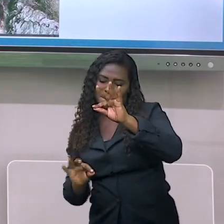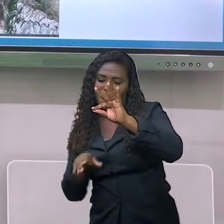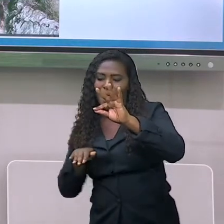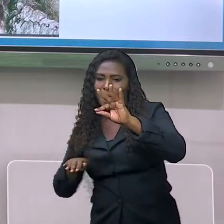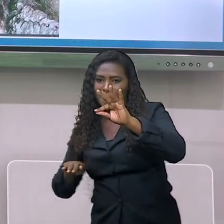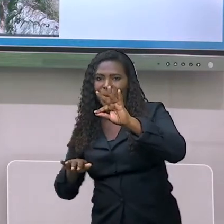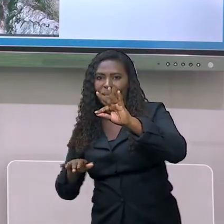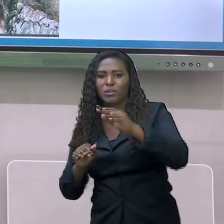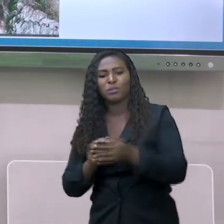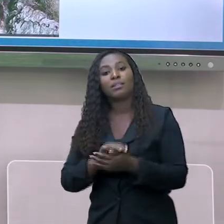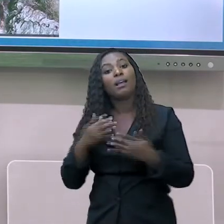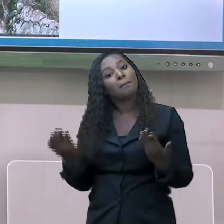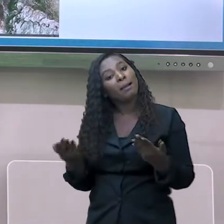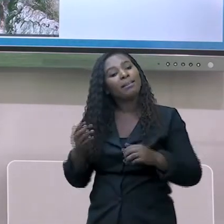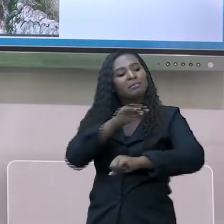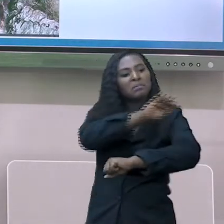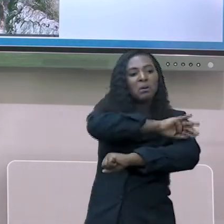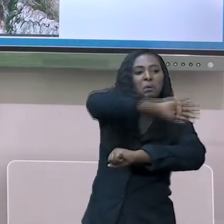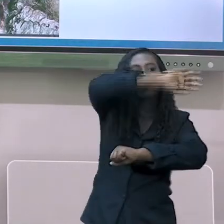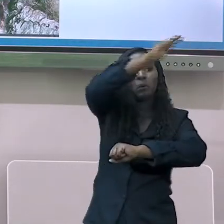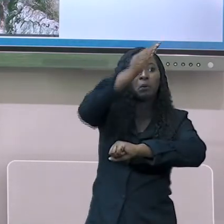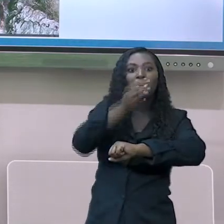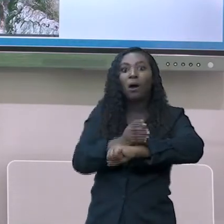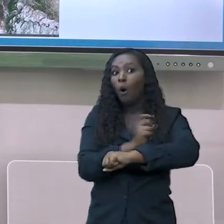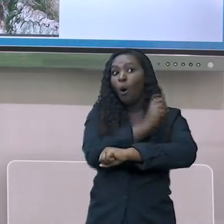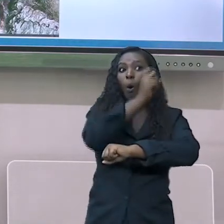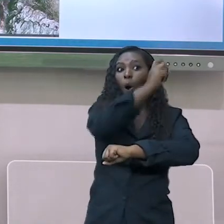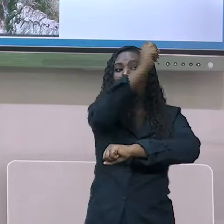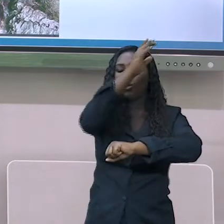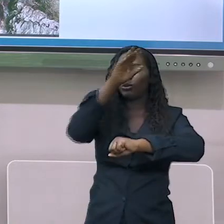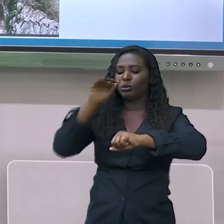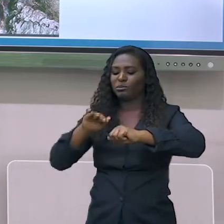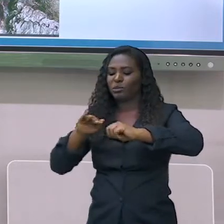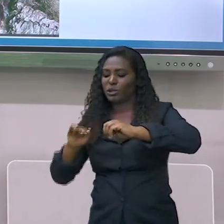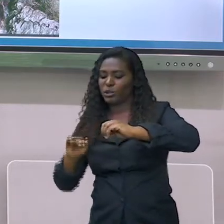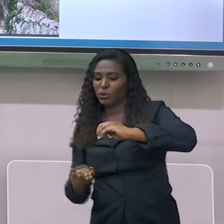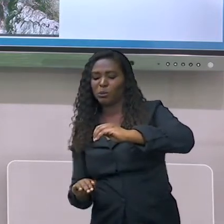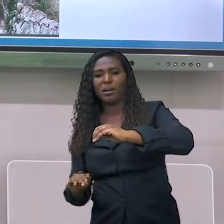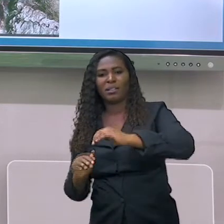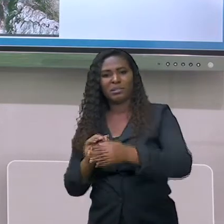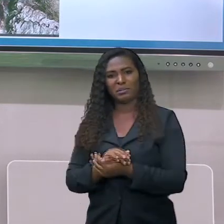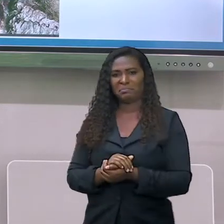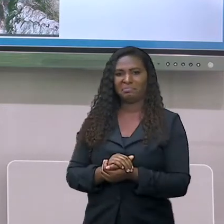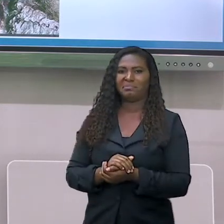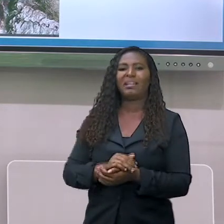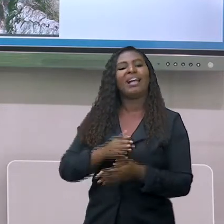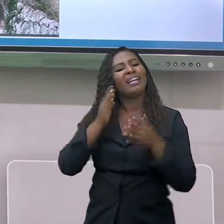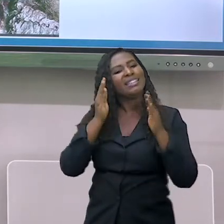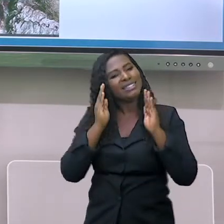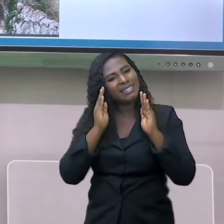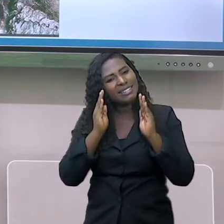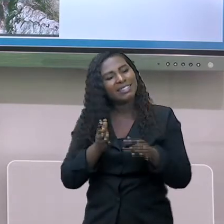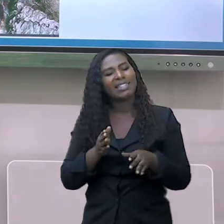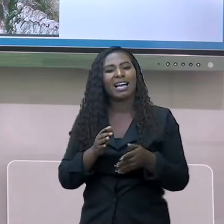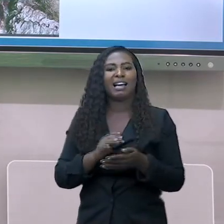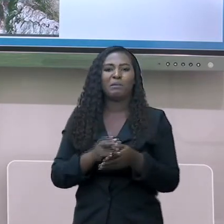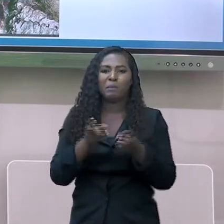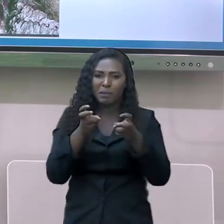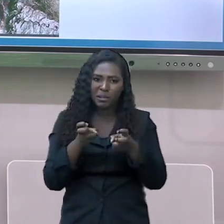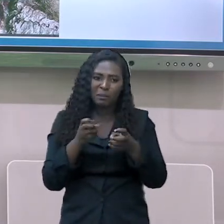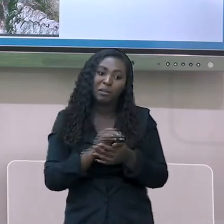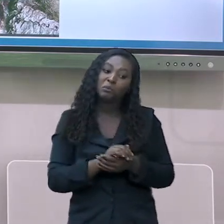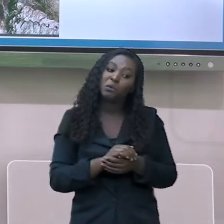temos esse outro contraste. Nós vimos o moderno, o novo, o tradicional,